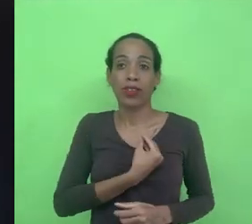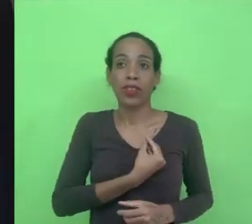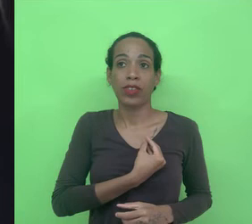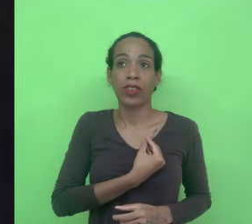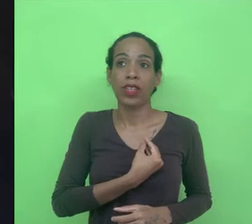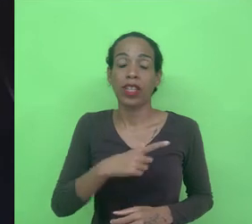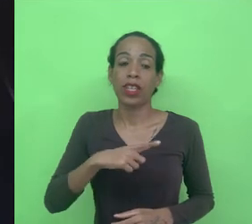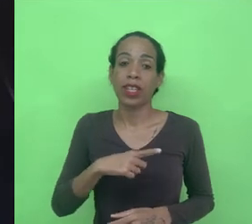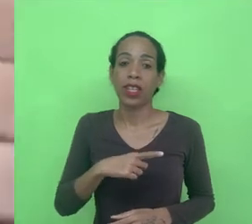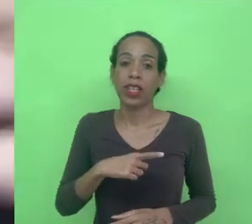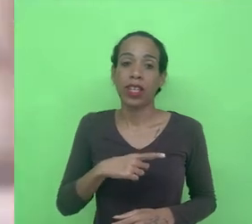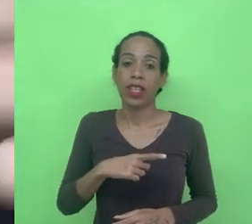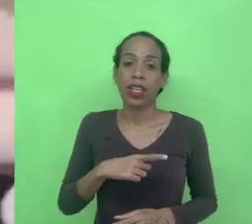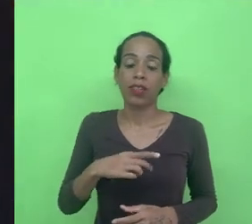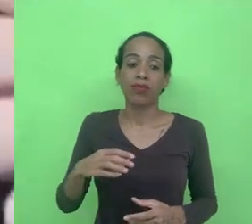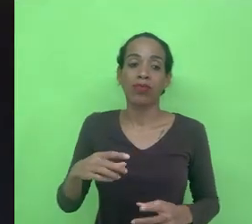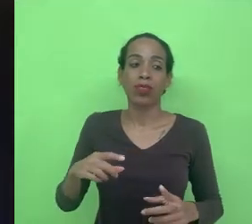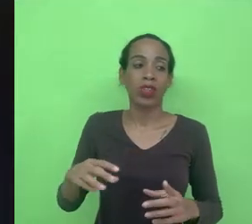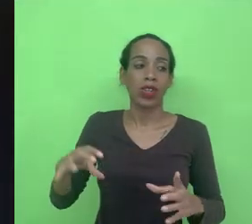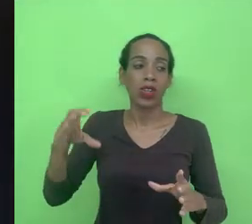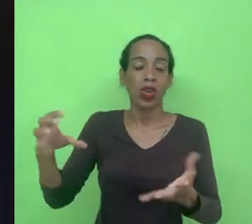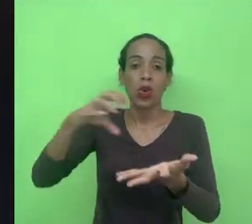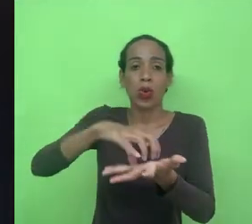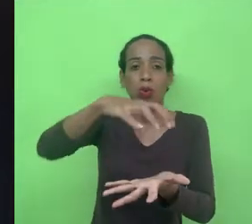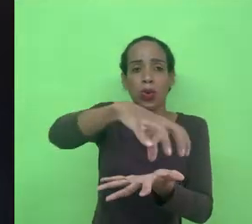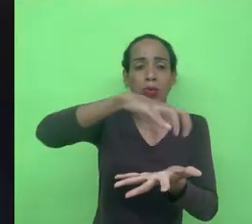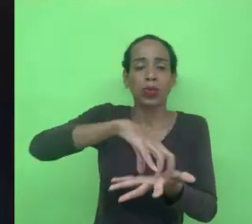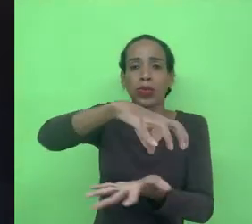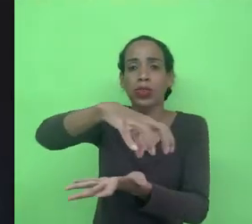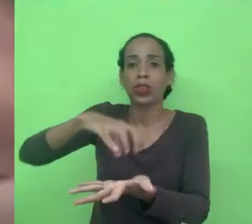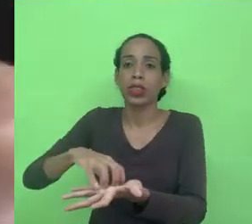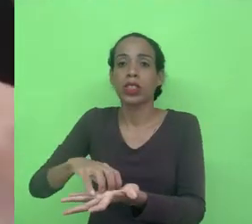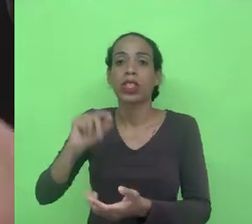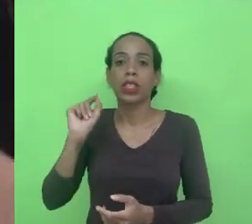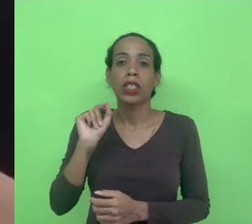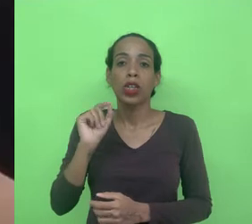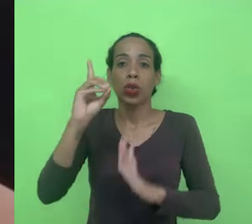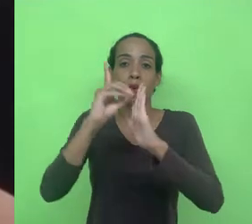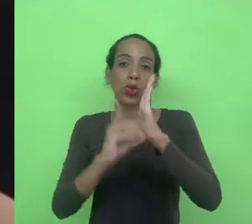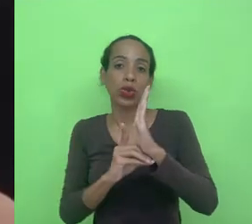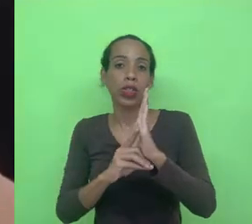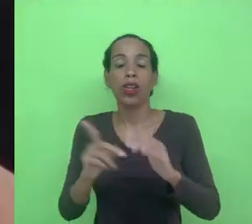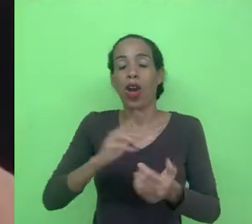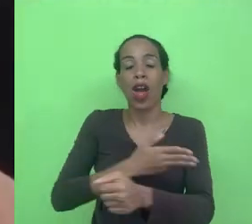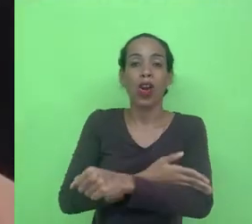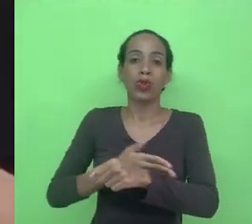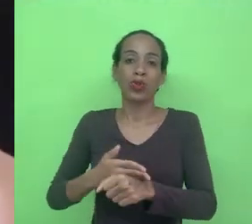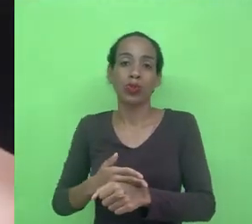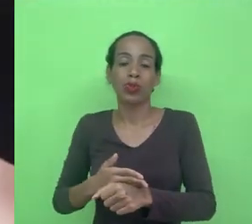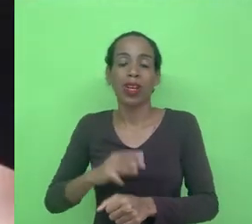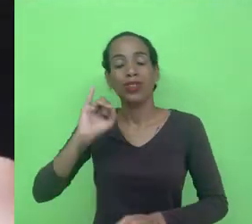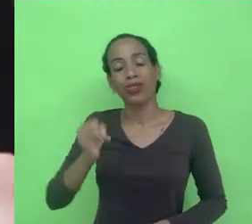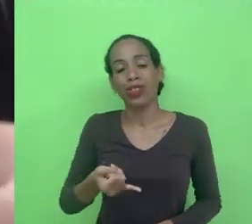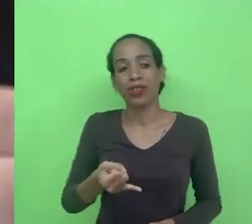adicionadas camadas de complexidade que o direito não está acostumado a lidar tanto a